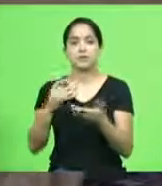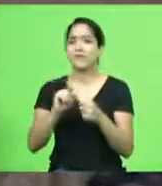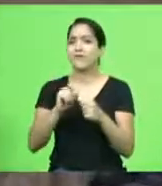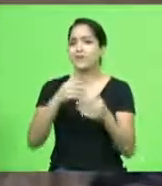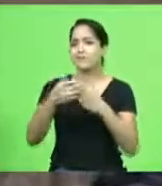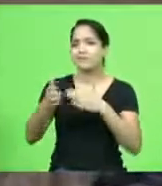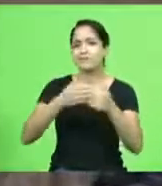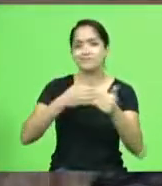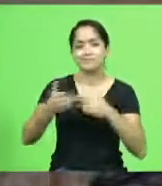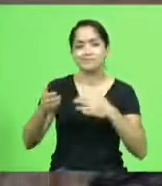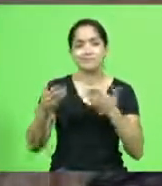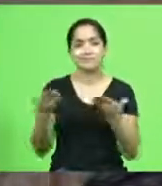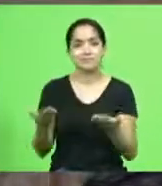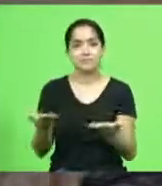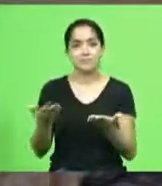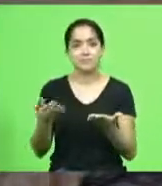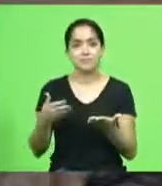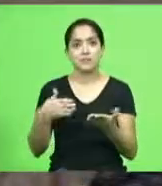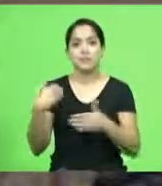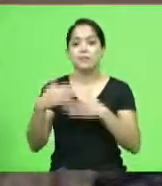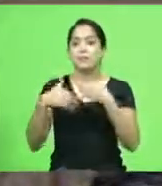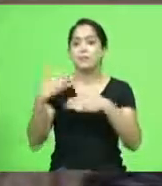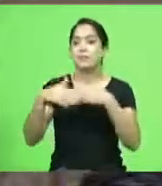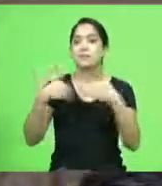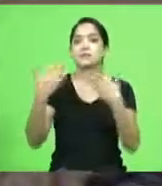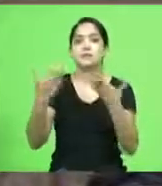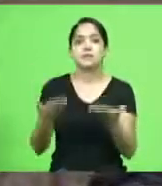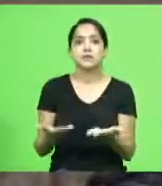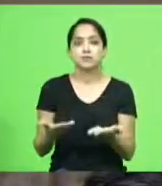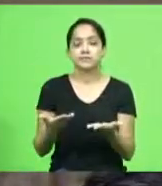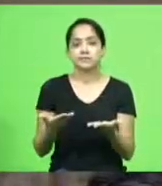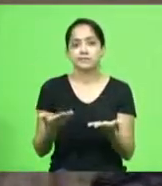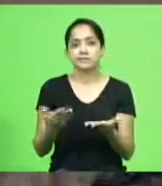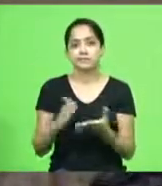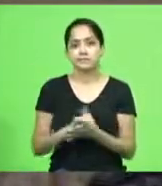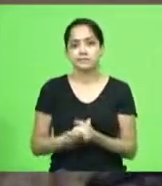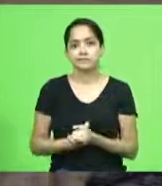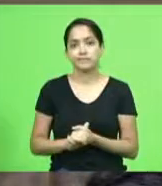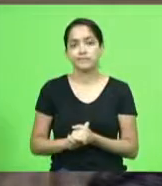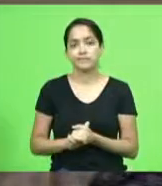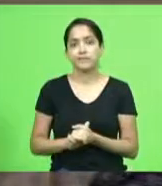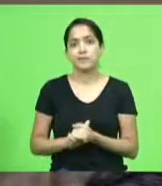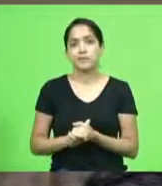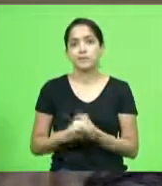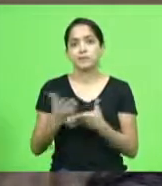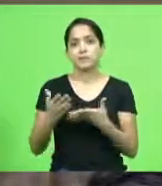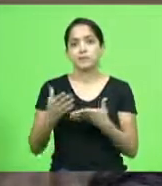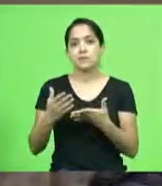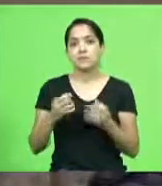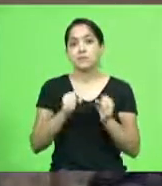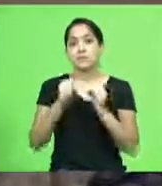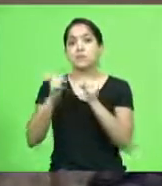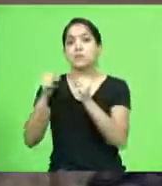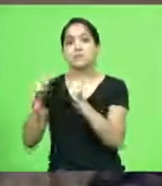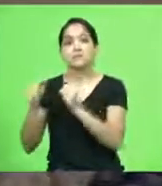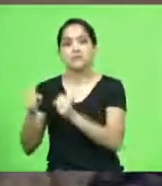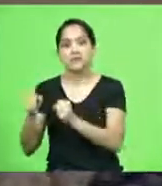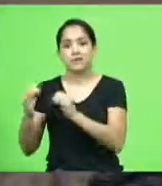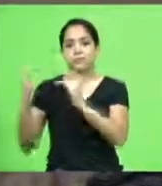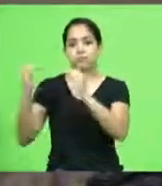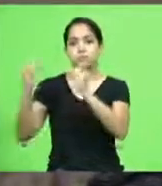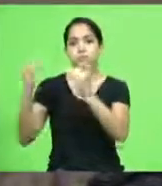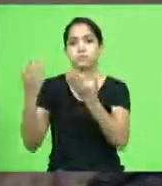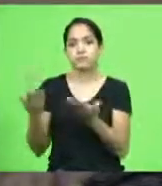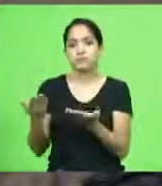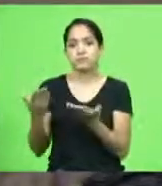e até quando vai essa usurpação de poderes até onde e o que que nós podemos fazer